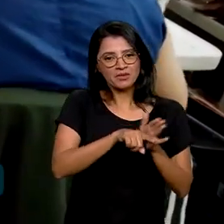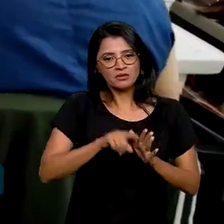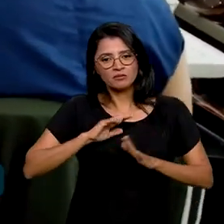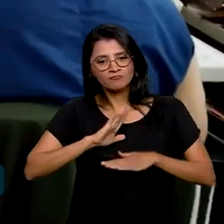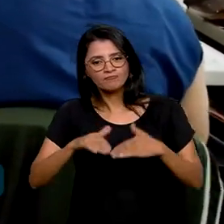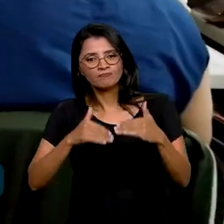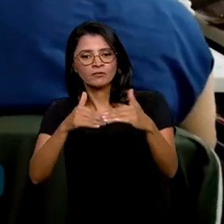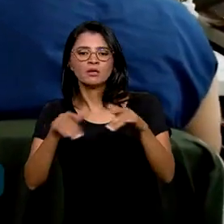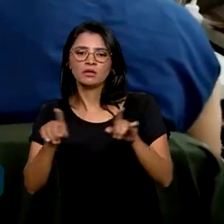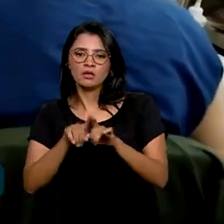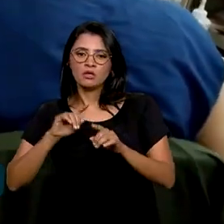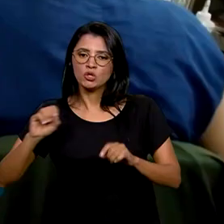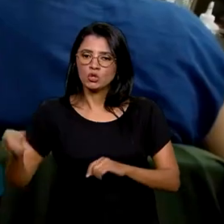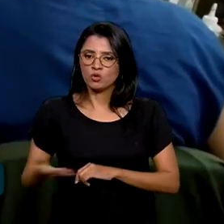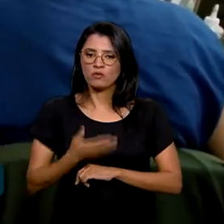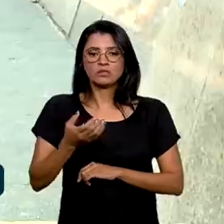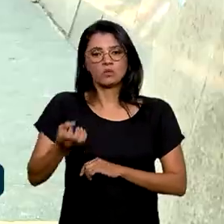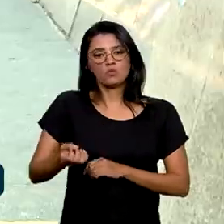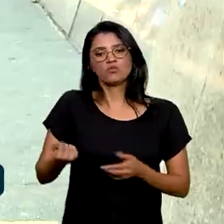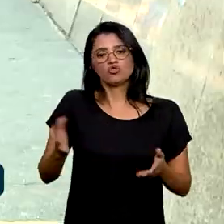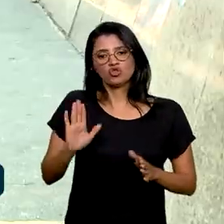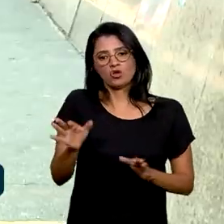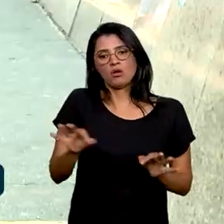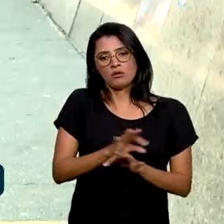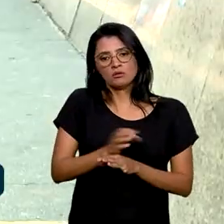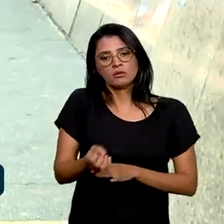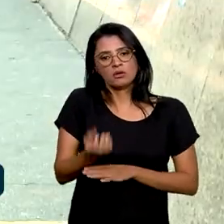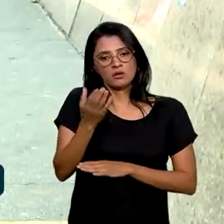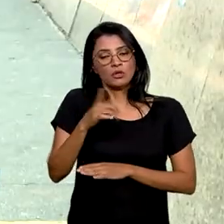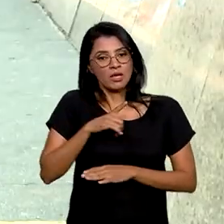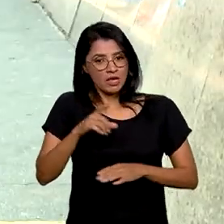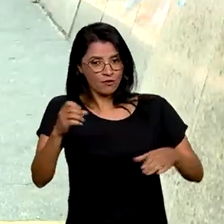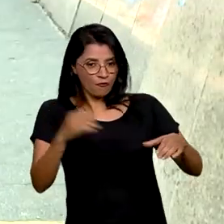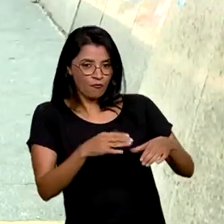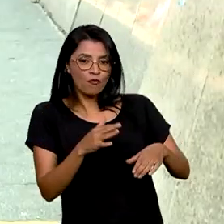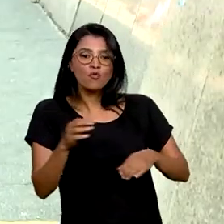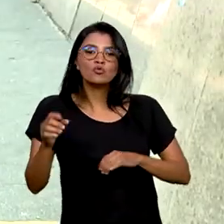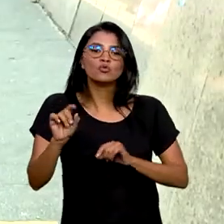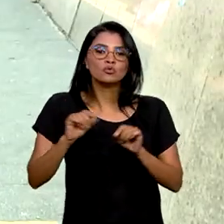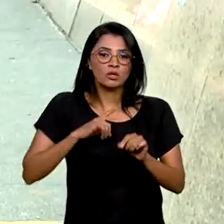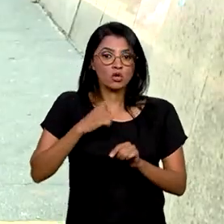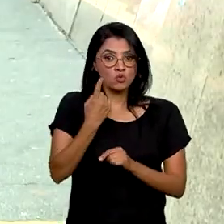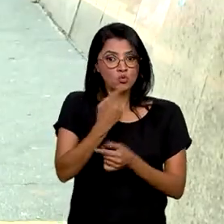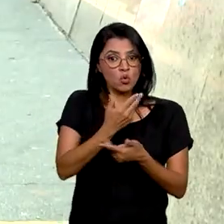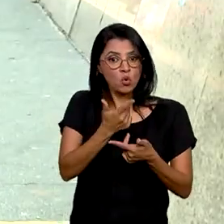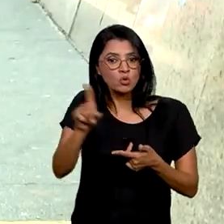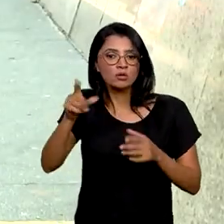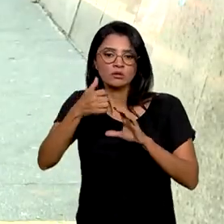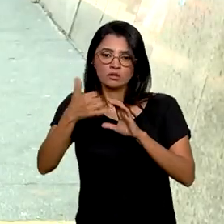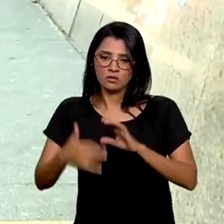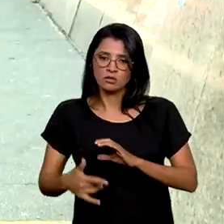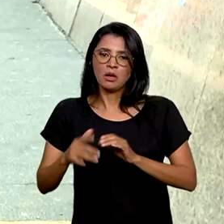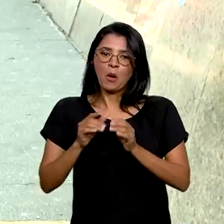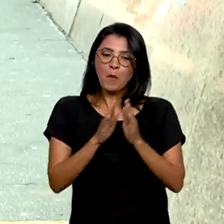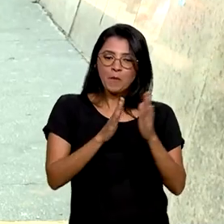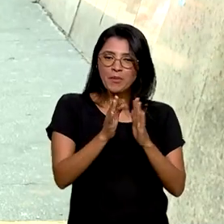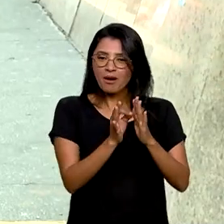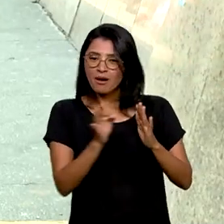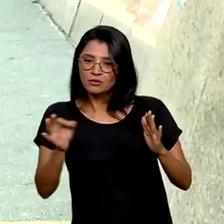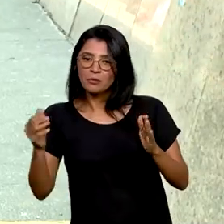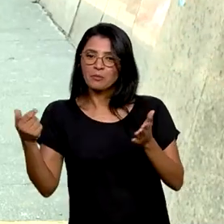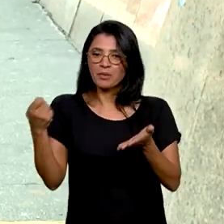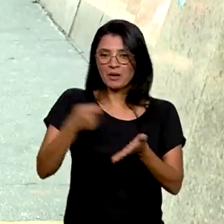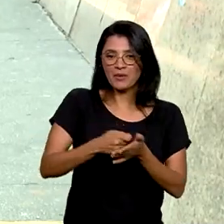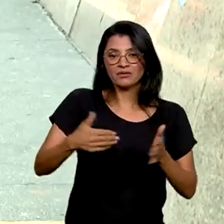desenvolvimento e inovação já criado. O novo fundo tem mais um diferencial. O prazo longo para pagamento de até 16